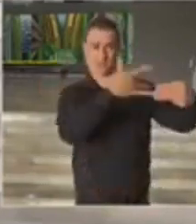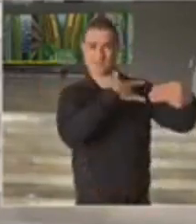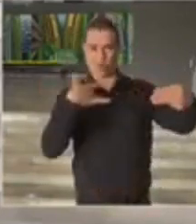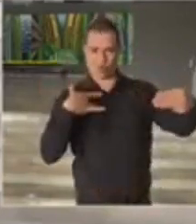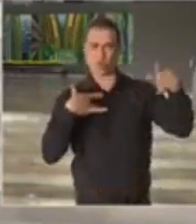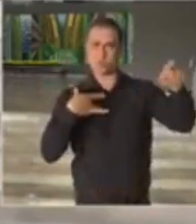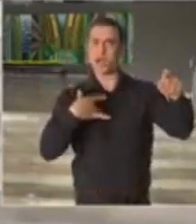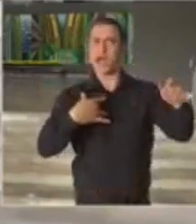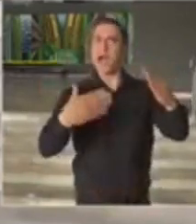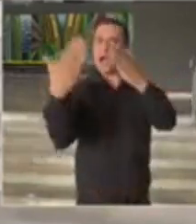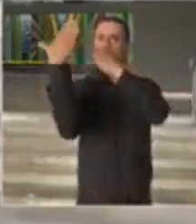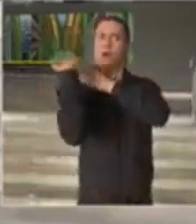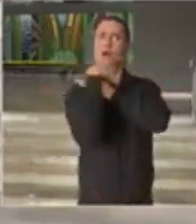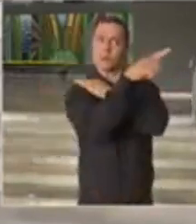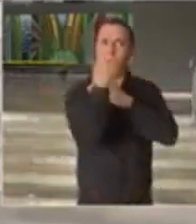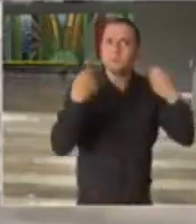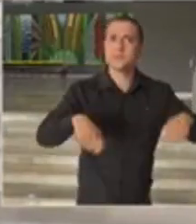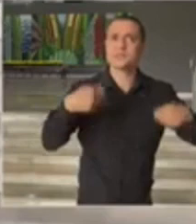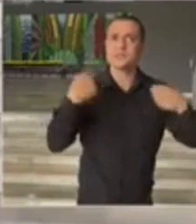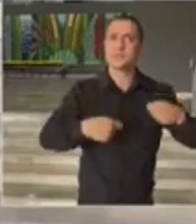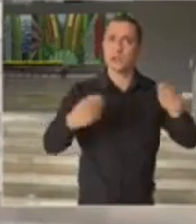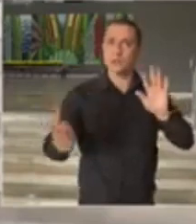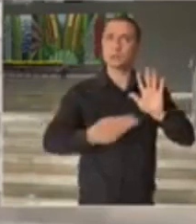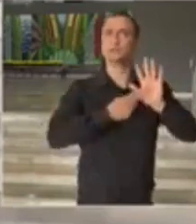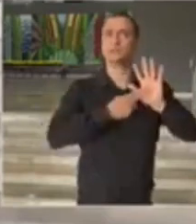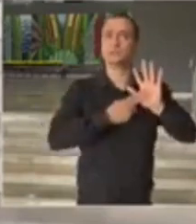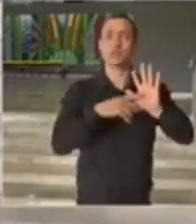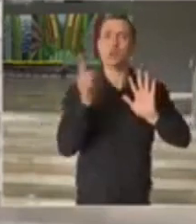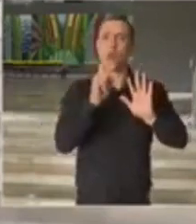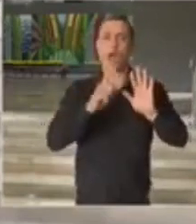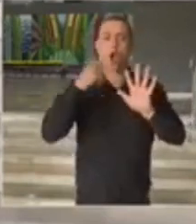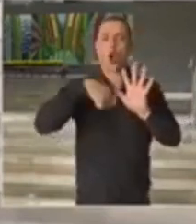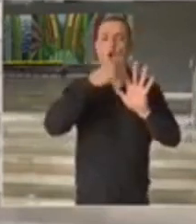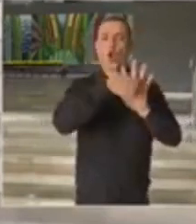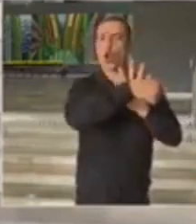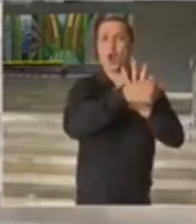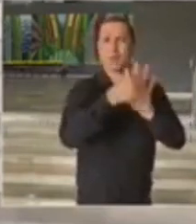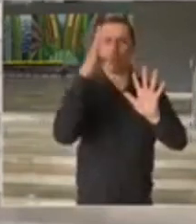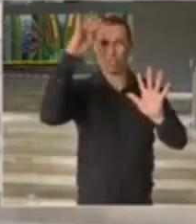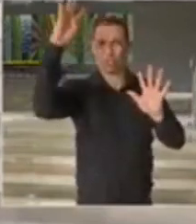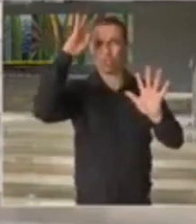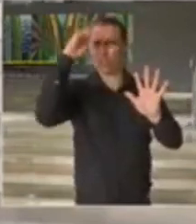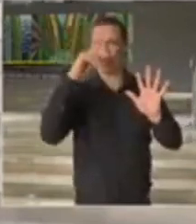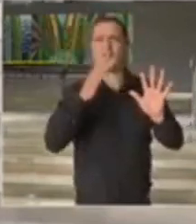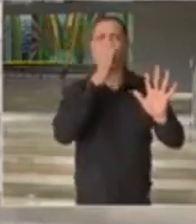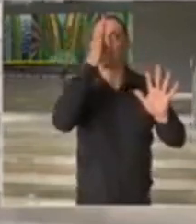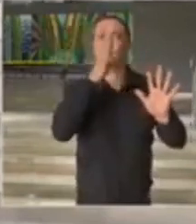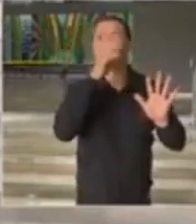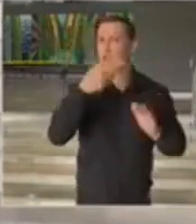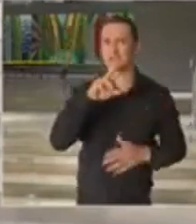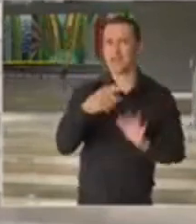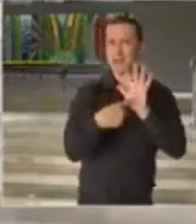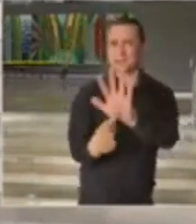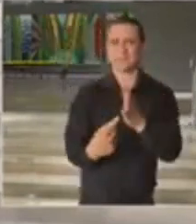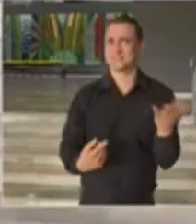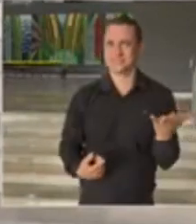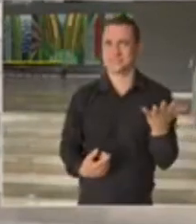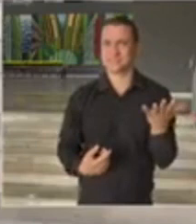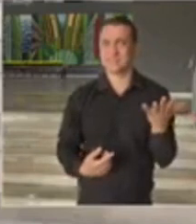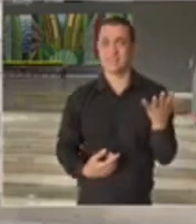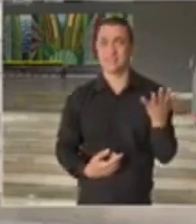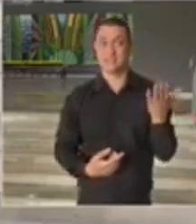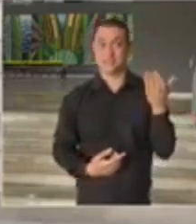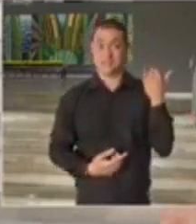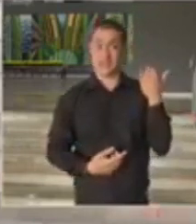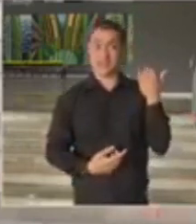assumir a sua responsabilidade. E não apresentar cronogramas irreais de vacinação. Foi apresentado que o